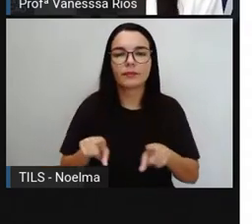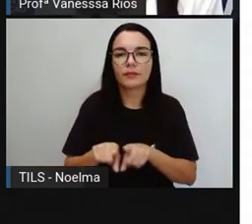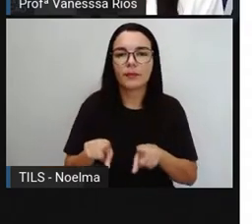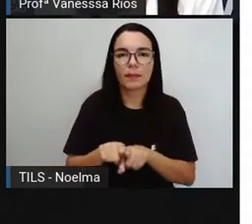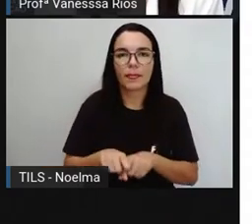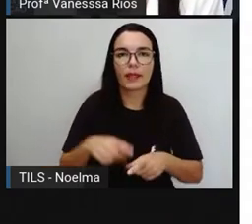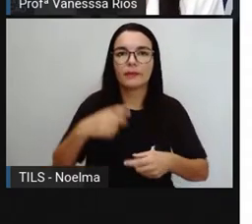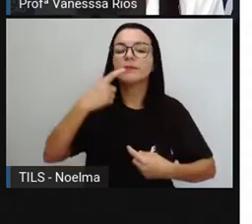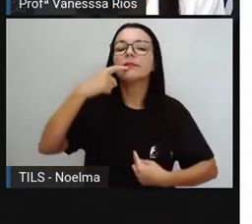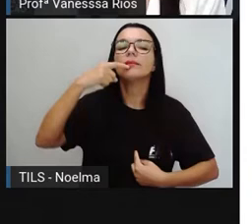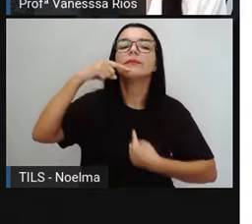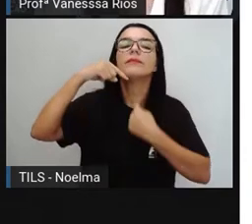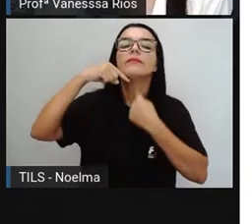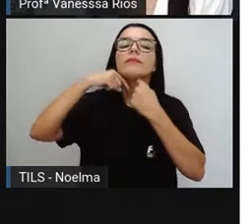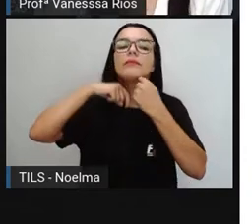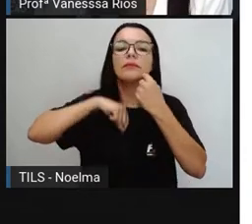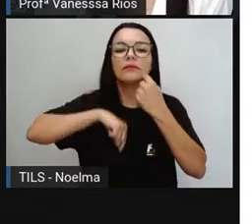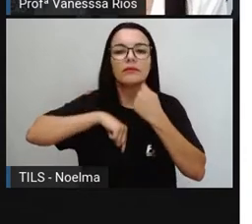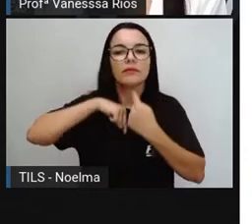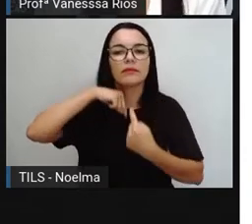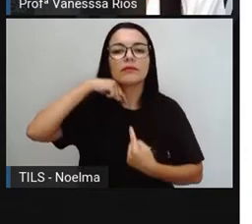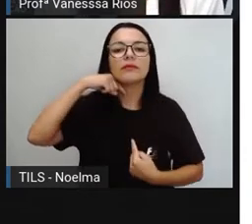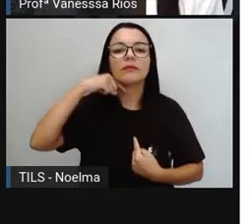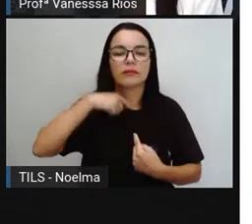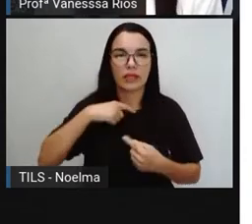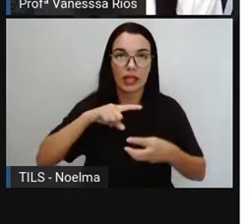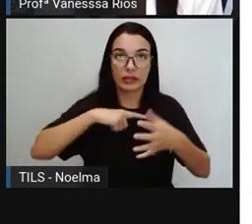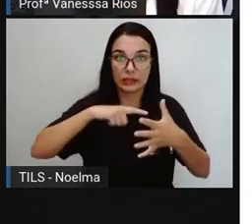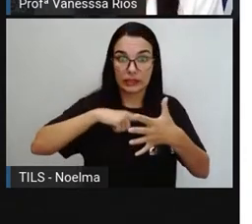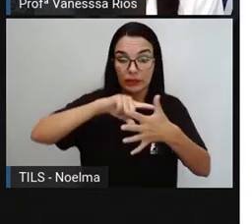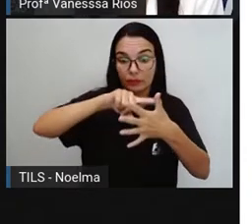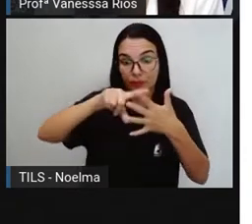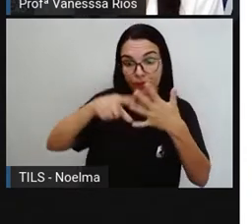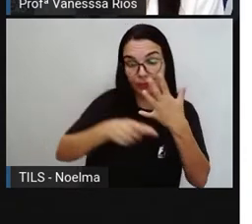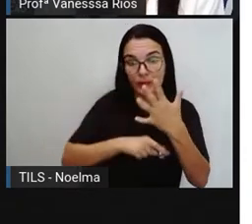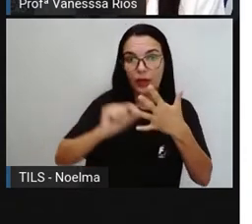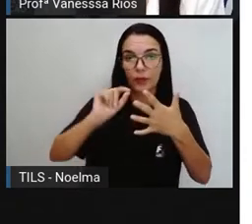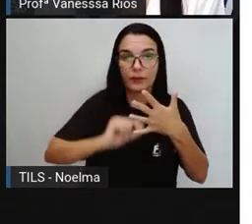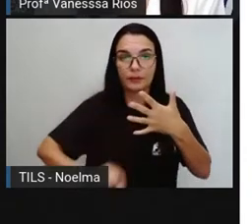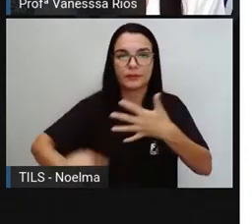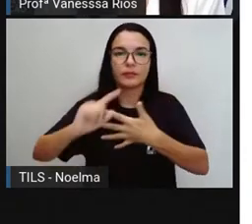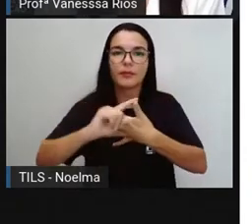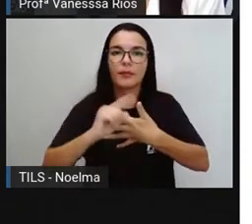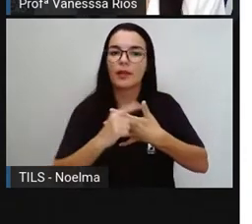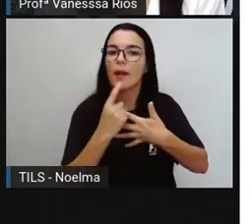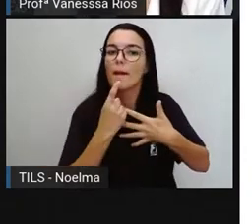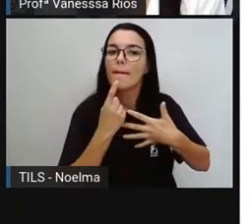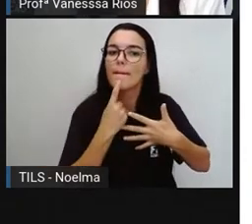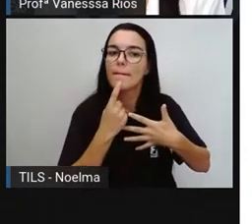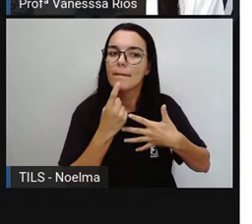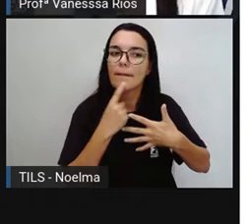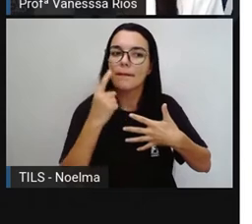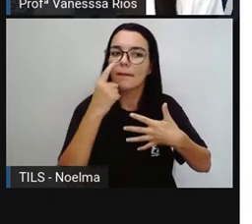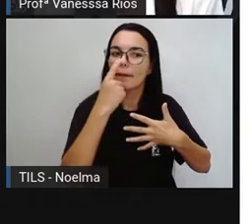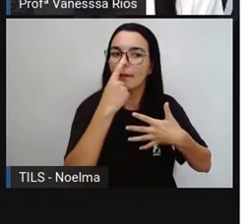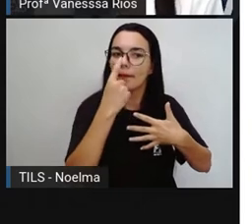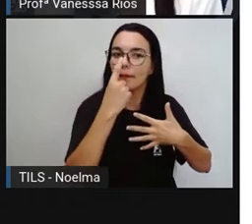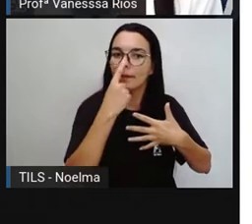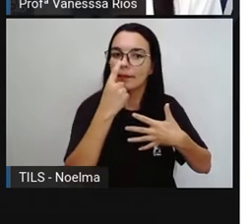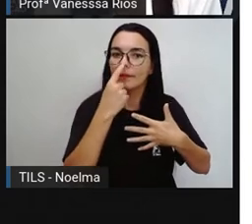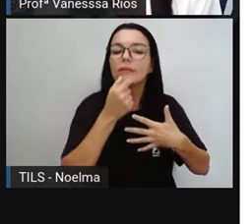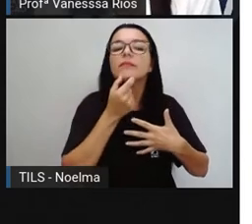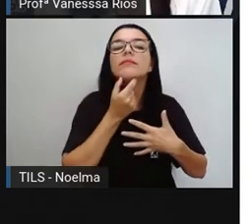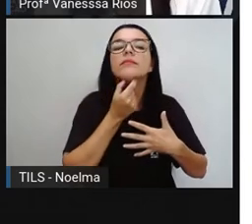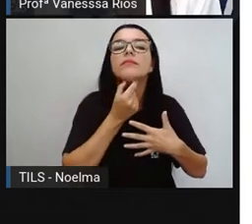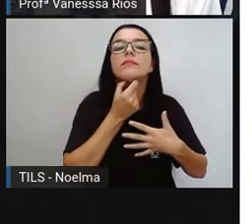pulmões. Os órgãos que compõem aí as vias respiratórias são cavidades nasais, faringe,